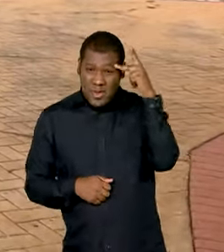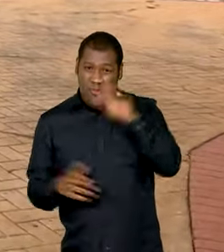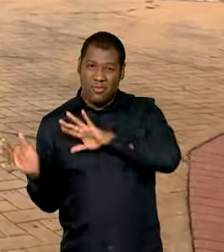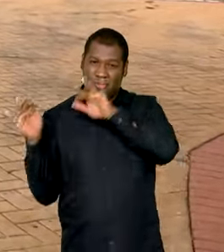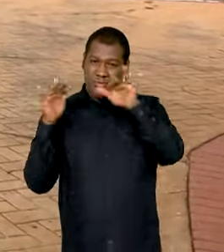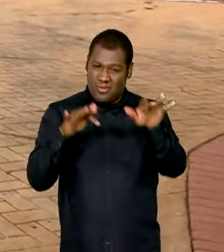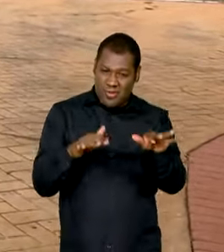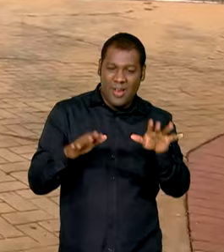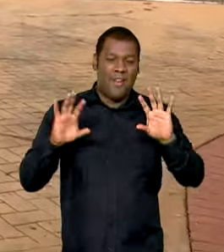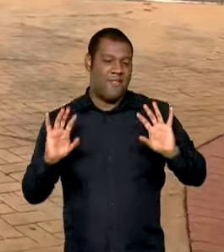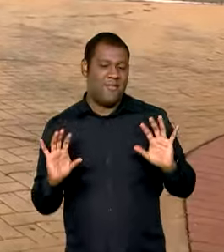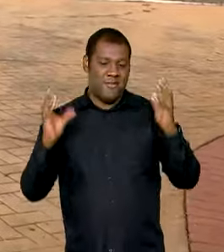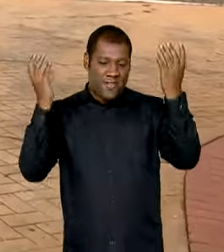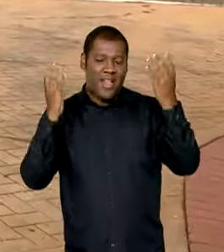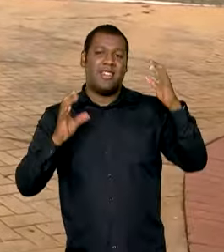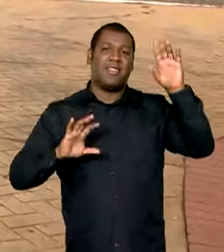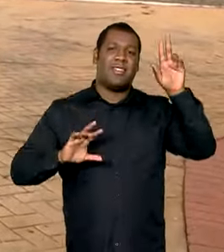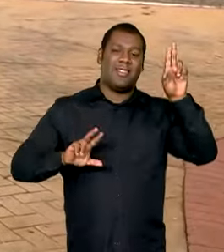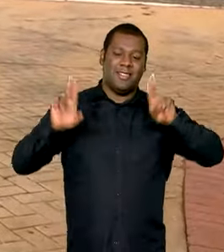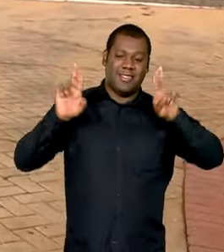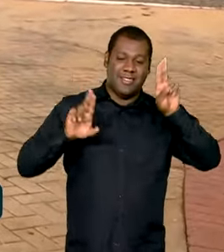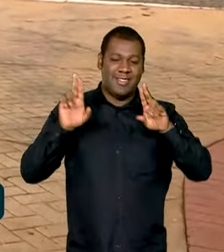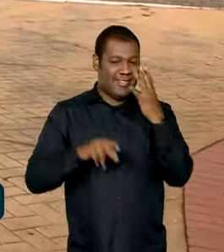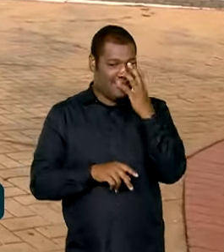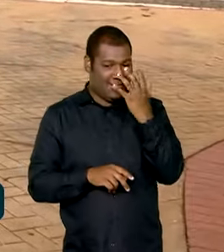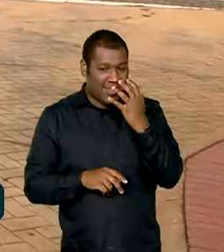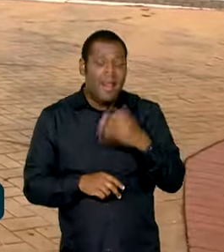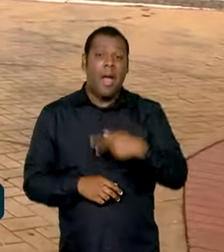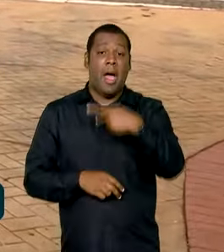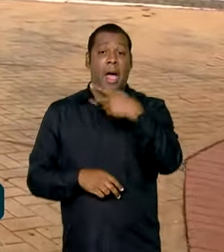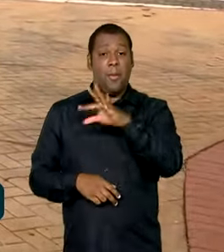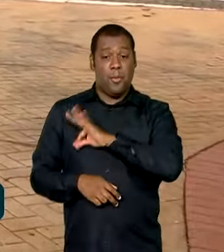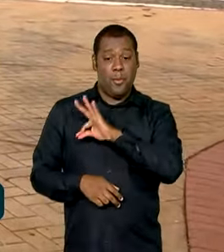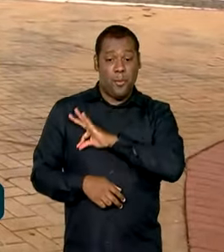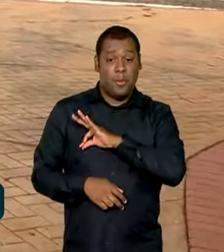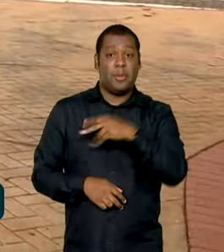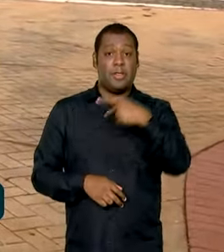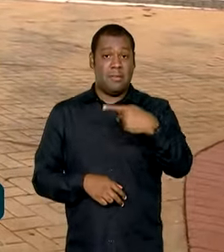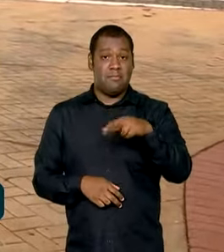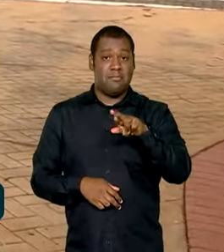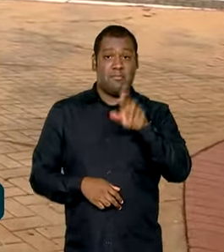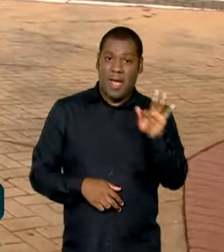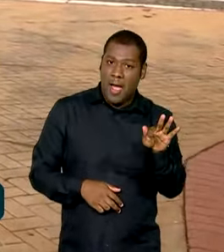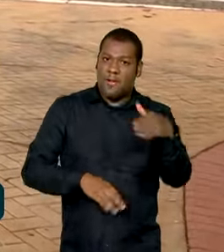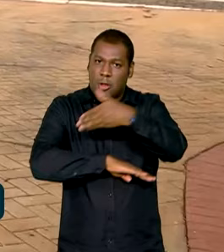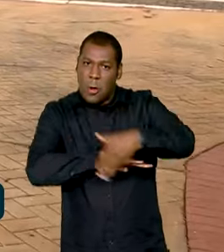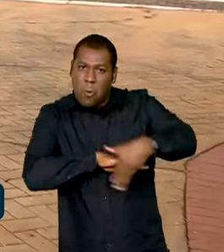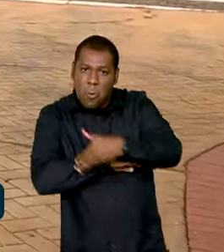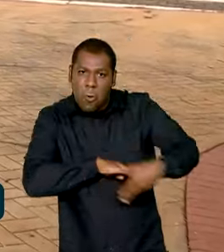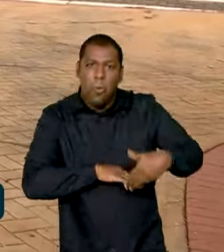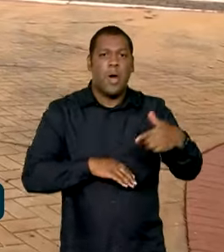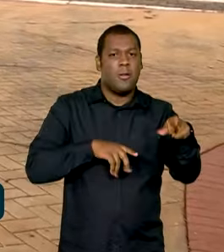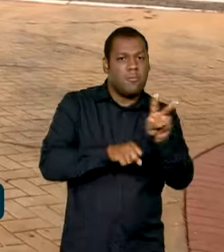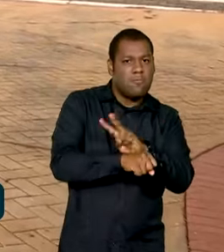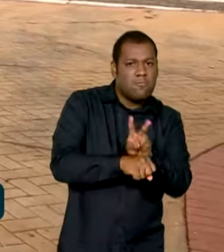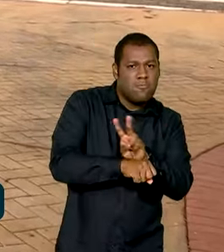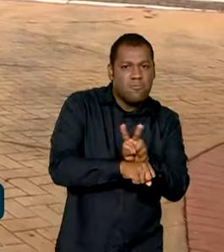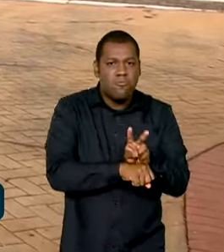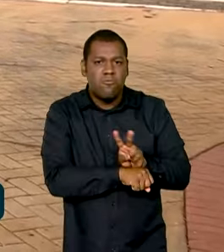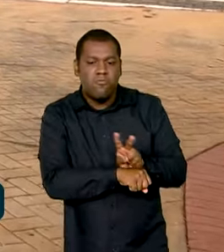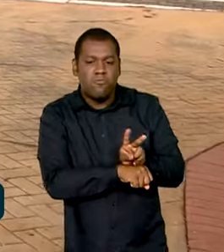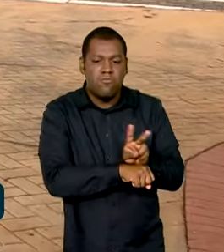ruas para comemorar o Carnaval. E a PRF também coloca o seu bloco nas ruas, neste caso, o bloco da